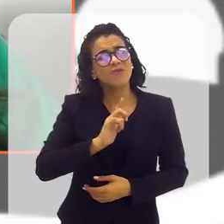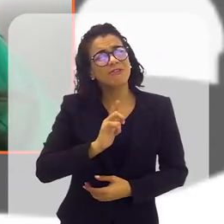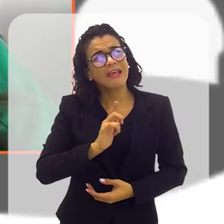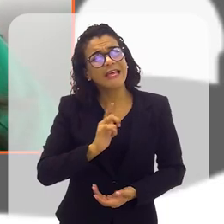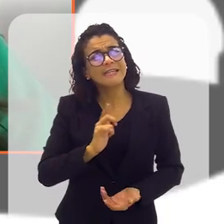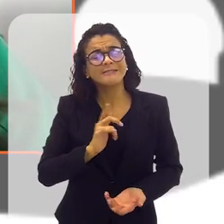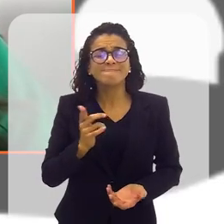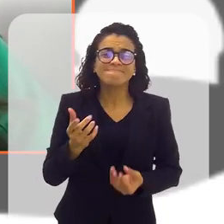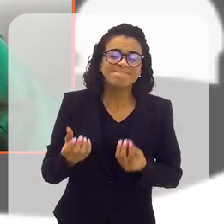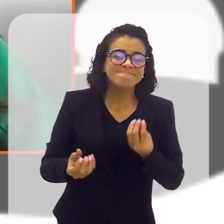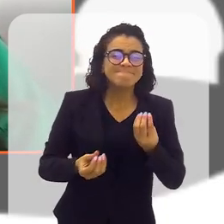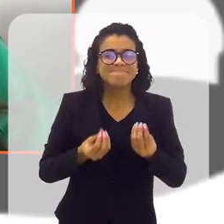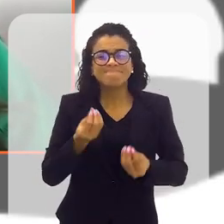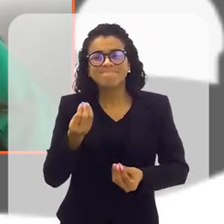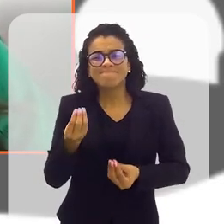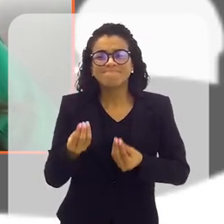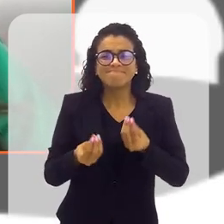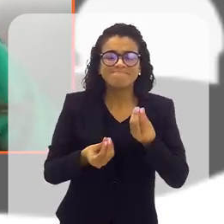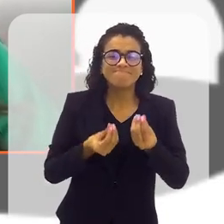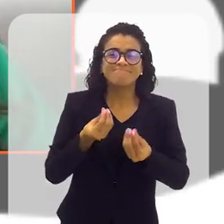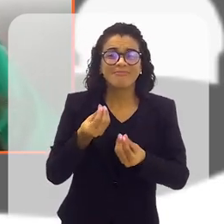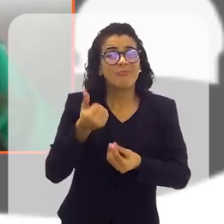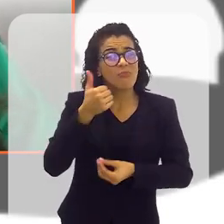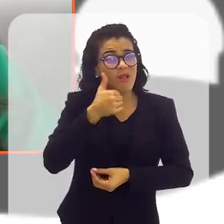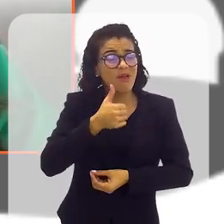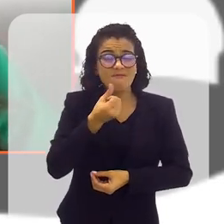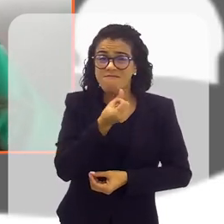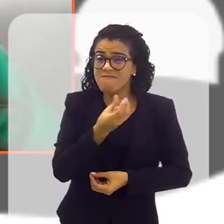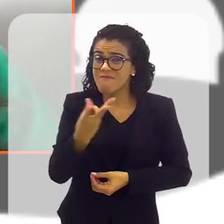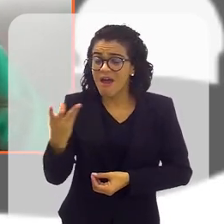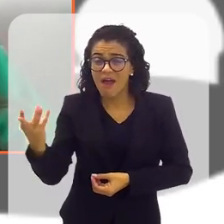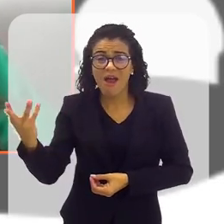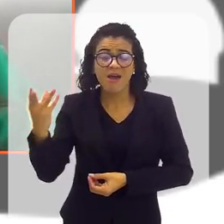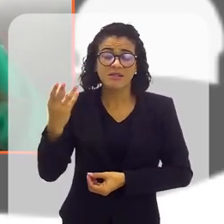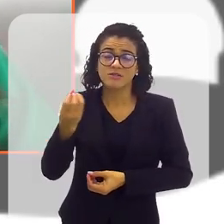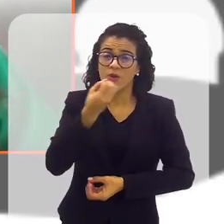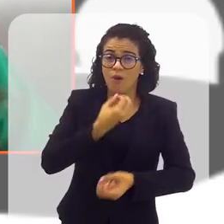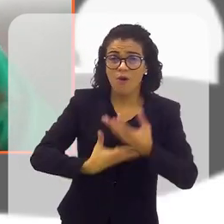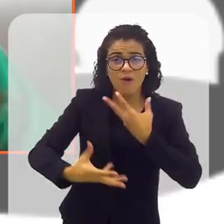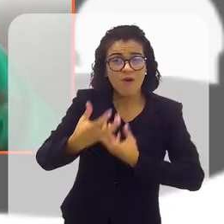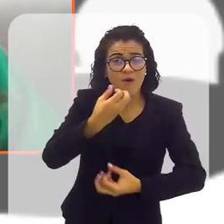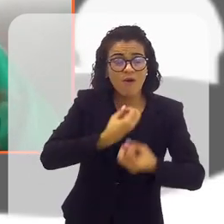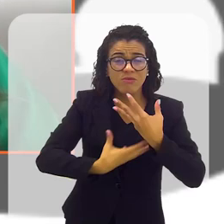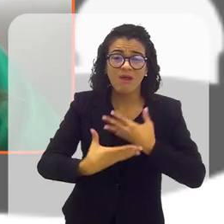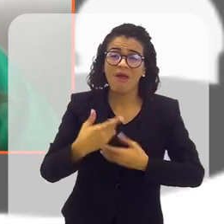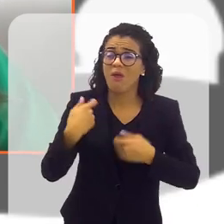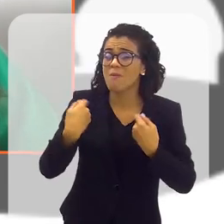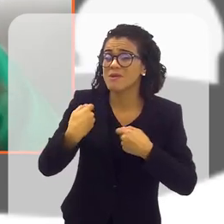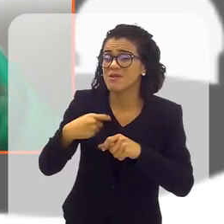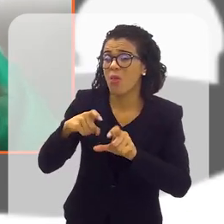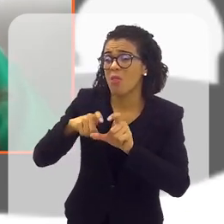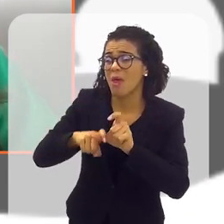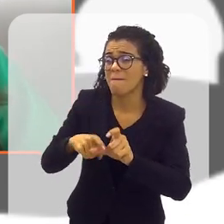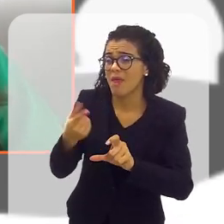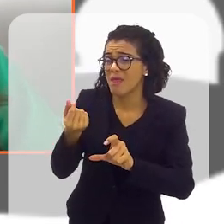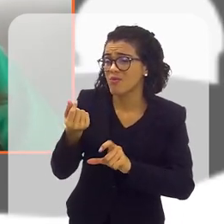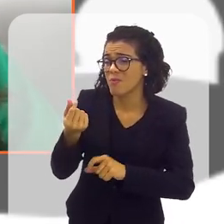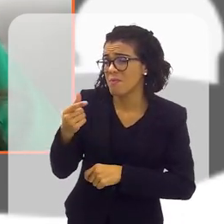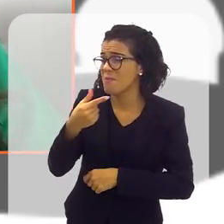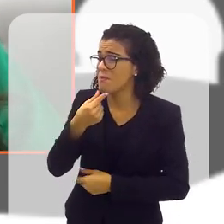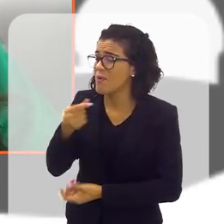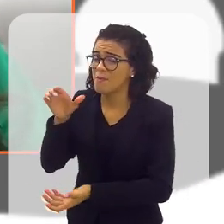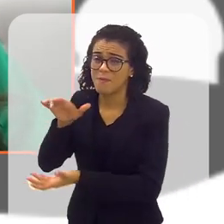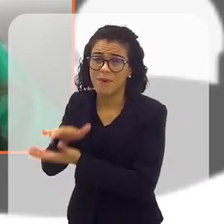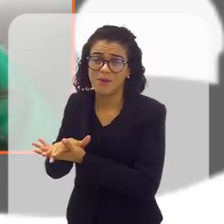eu tenho muitos retornos de mulheres que falam isso, eu tenho medo, eu não tenho, eu dependo do meu marido,